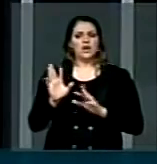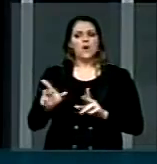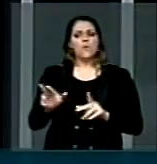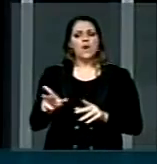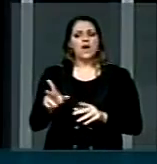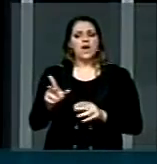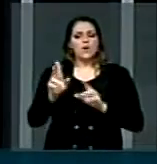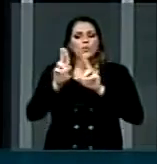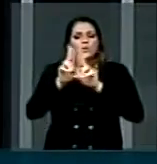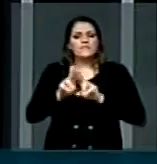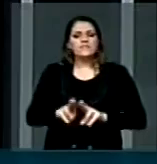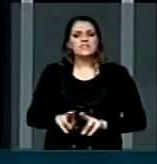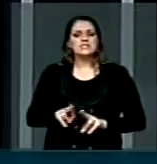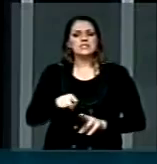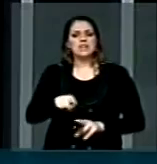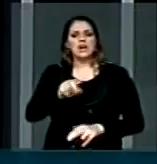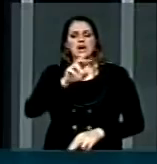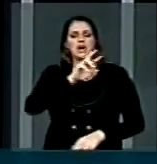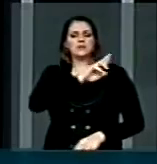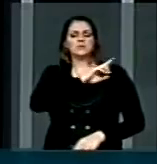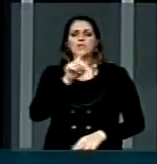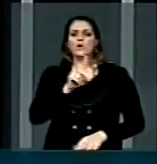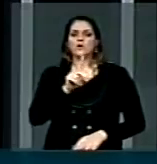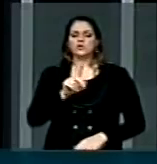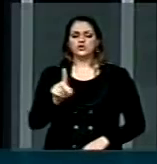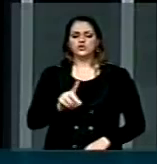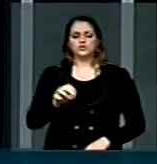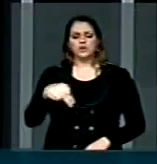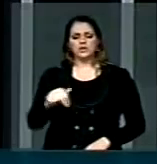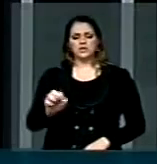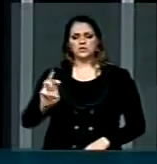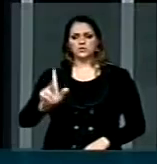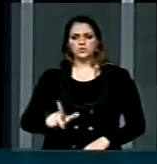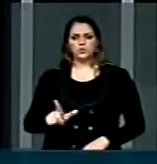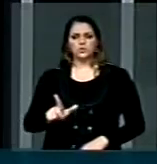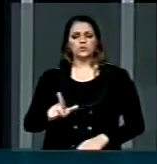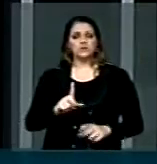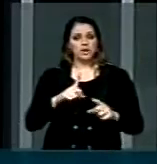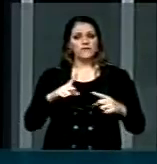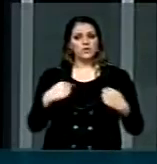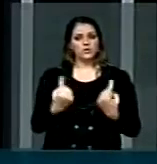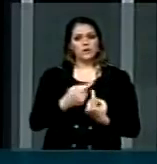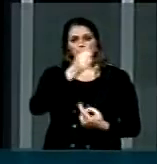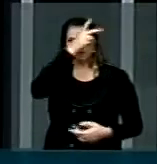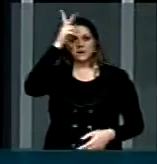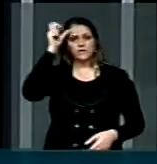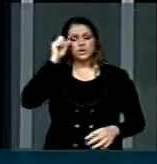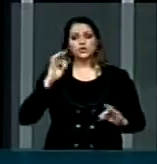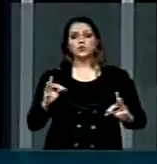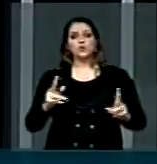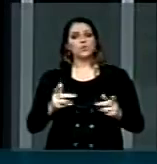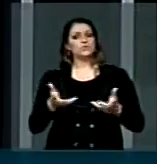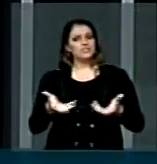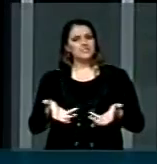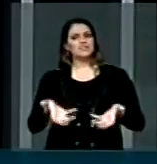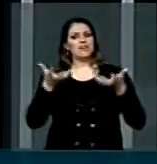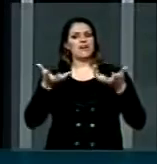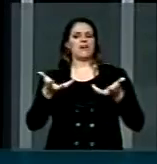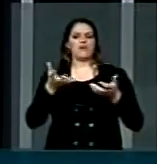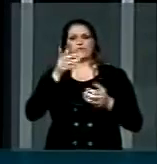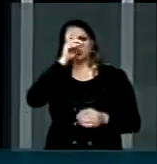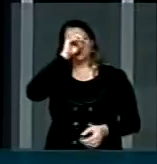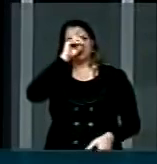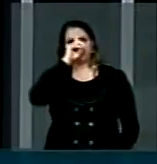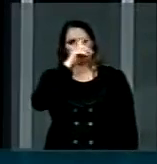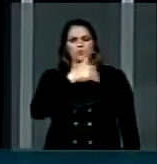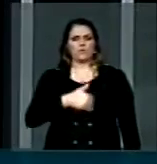universidade. A Zona Sul se reuniu com os seus prefeitos, todos querem um hospital público